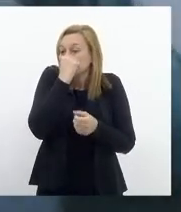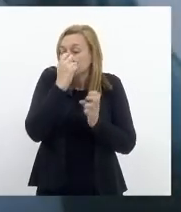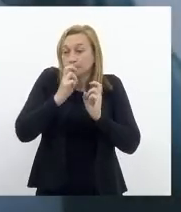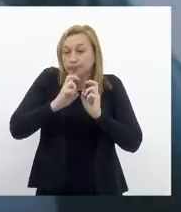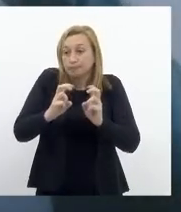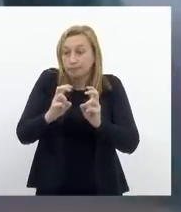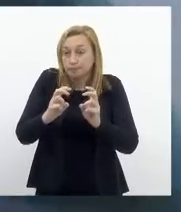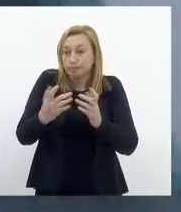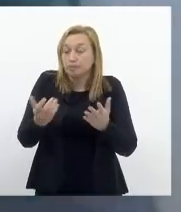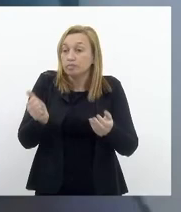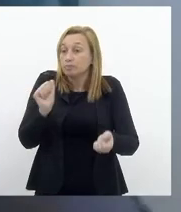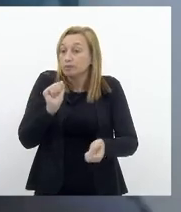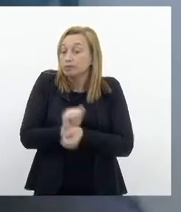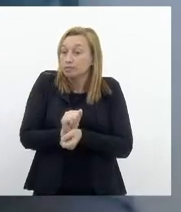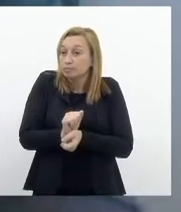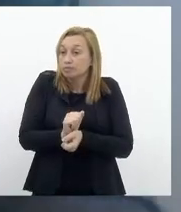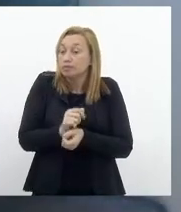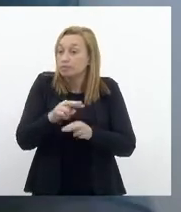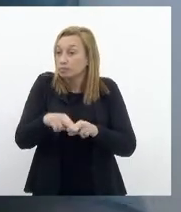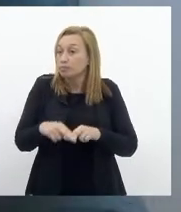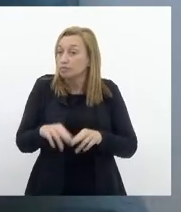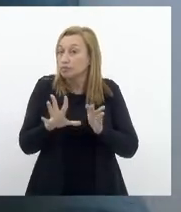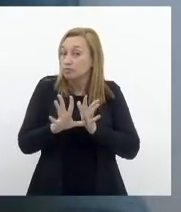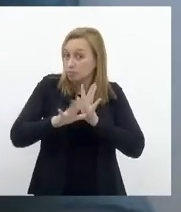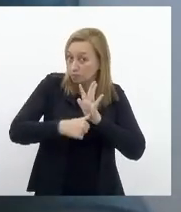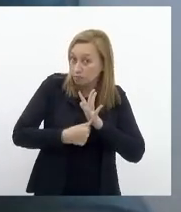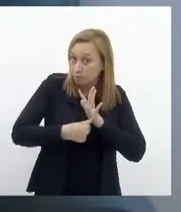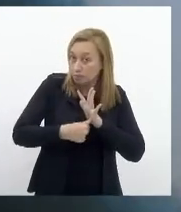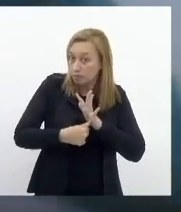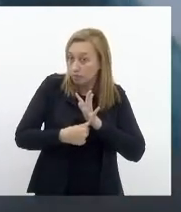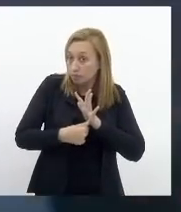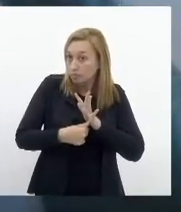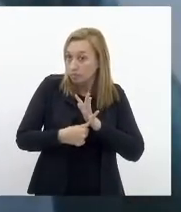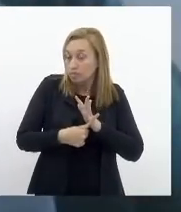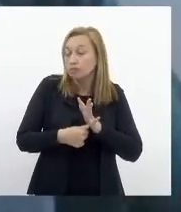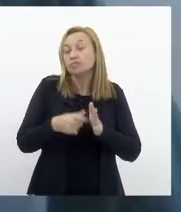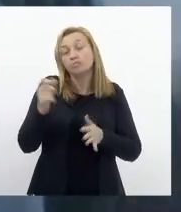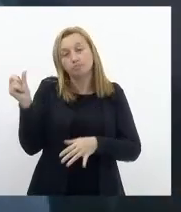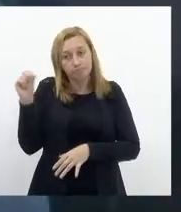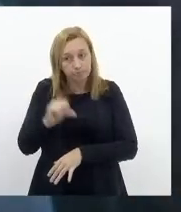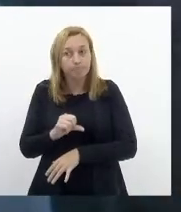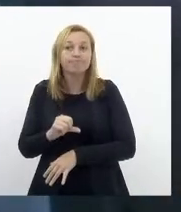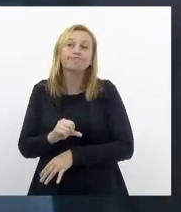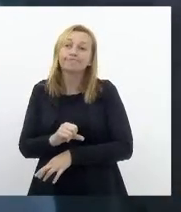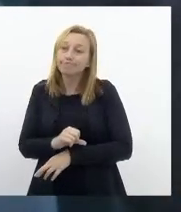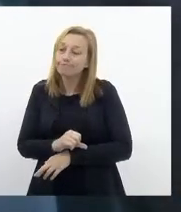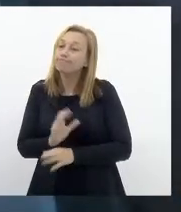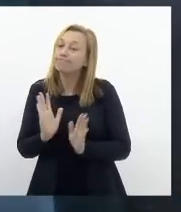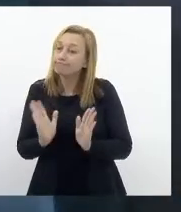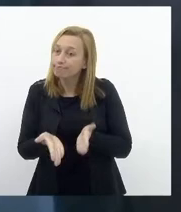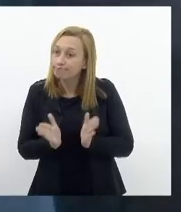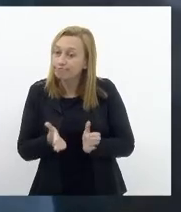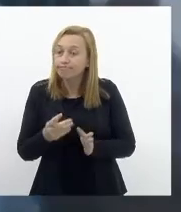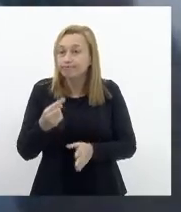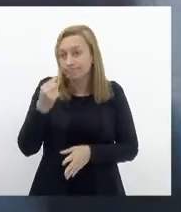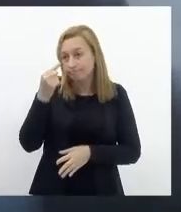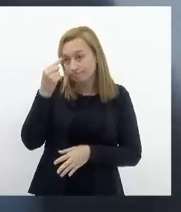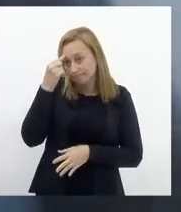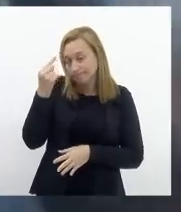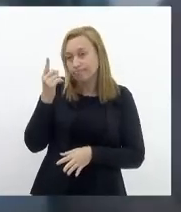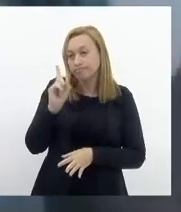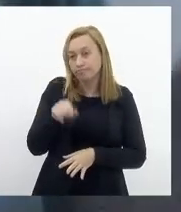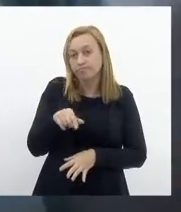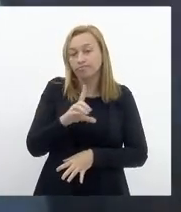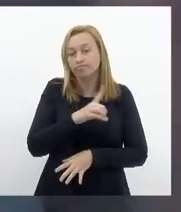alguma coisa para por causa desse roubo, desse furto, desses cabos, pior ainda. Então, agora, a ideia é ter uma delegacia